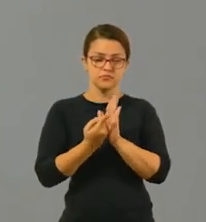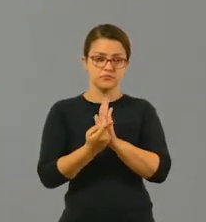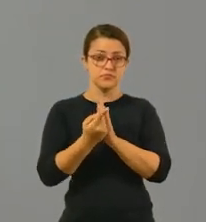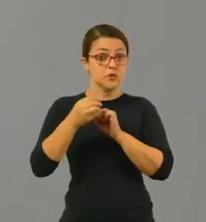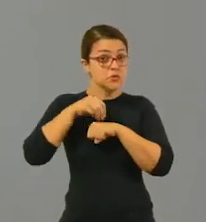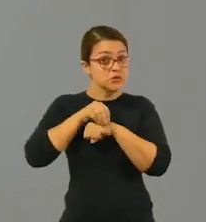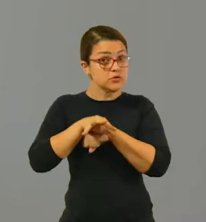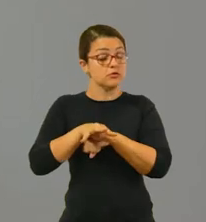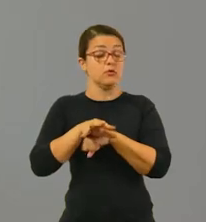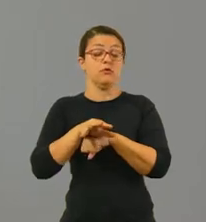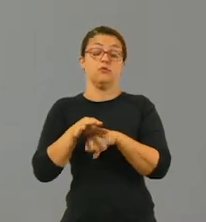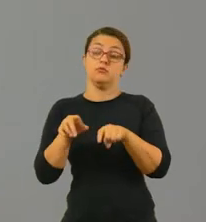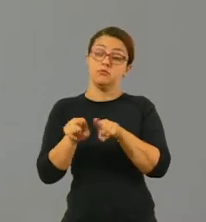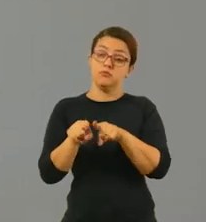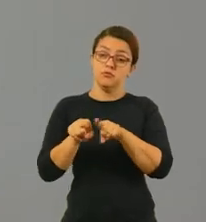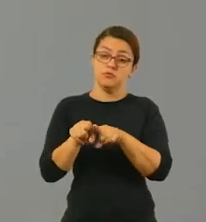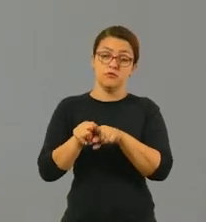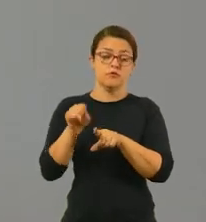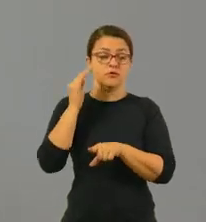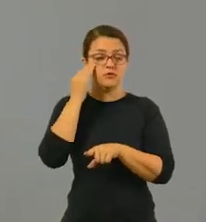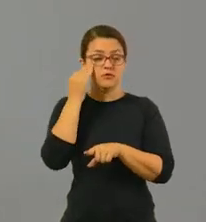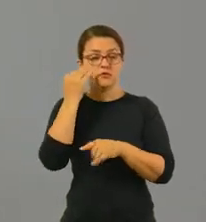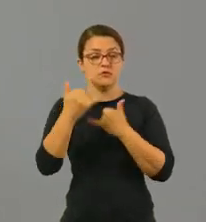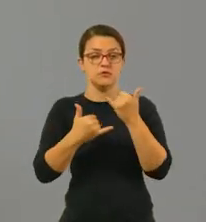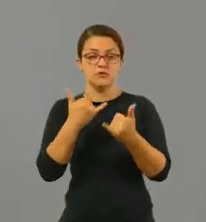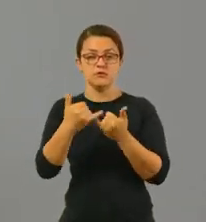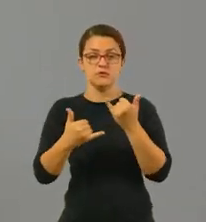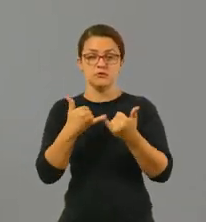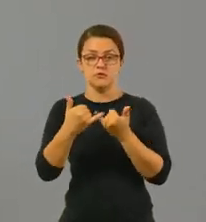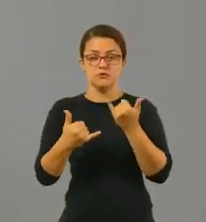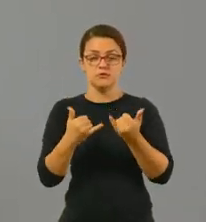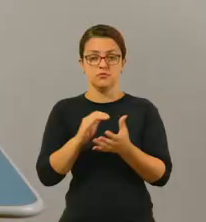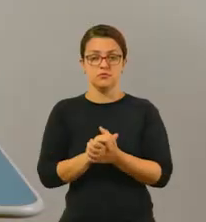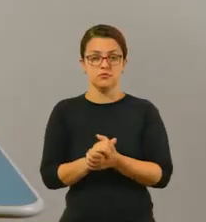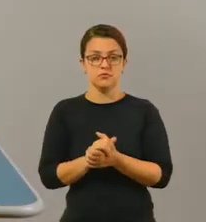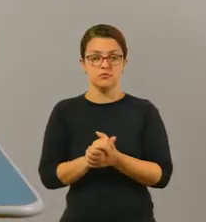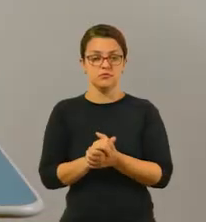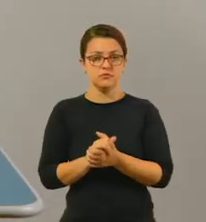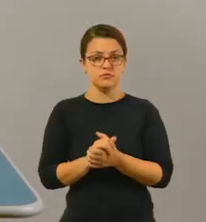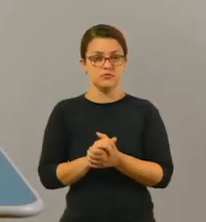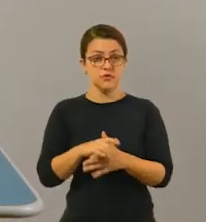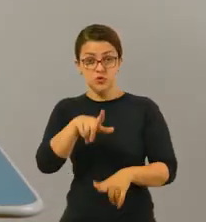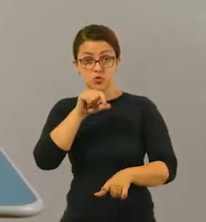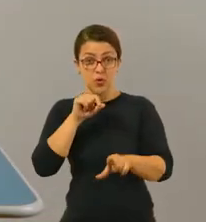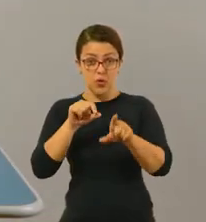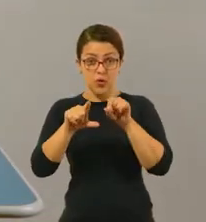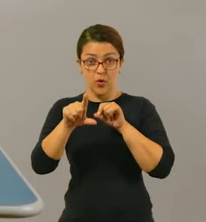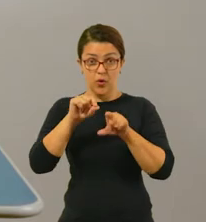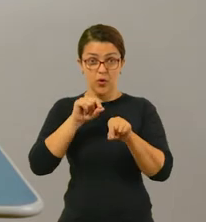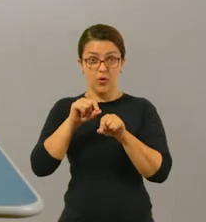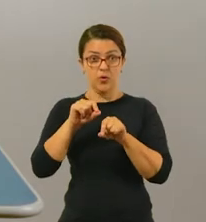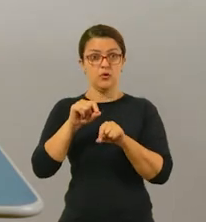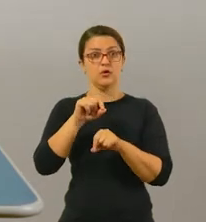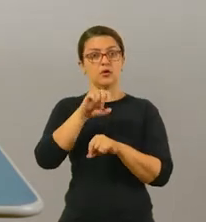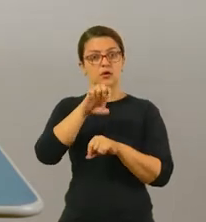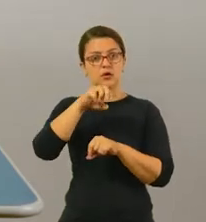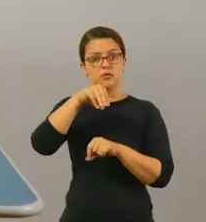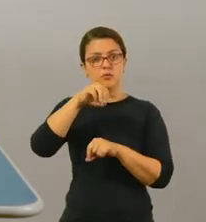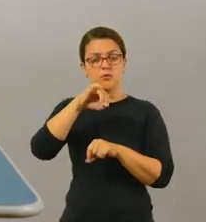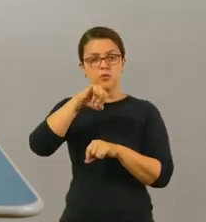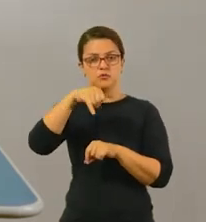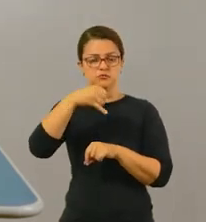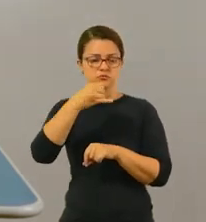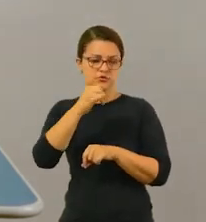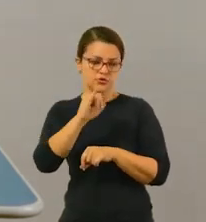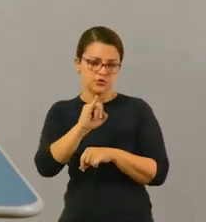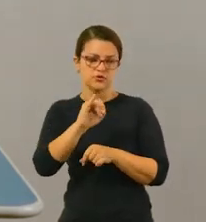desenhar ou dar pistas, né? Que a vai entender como isso vai funcionar na brincadeira, ok? Separe alguns emojis e também